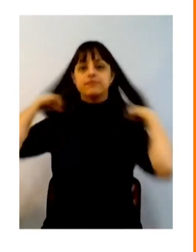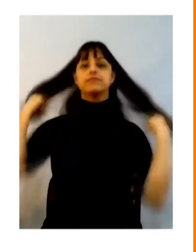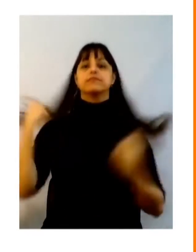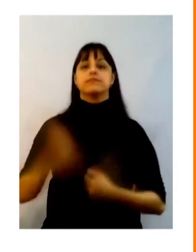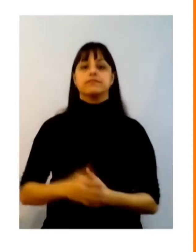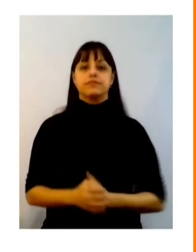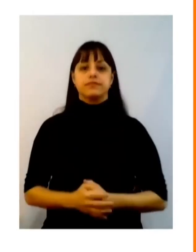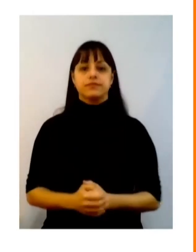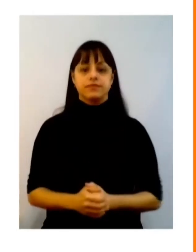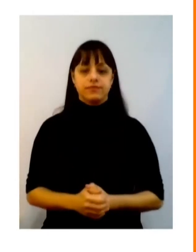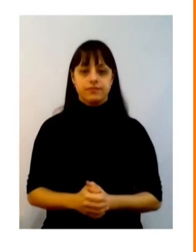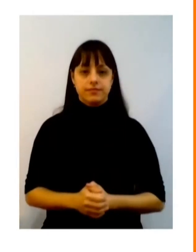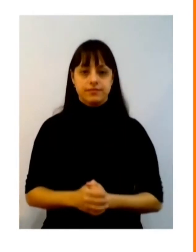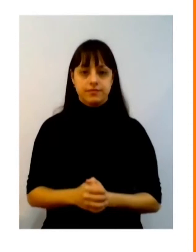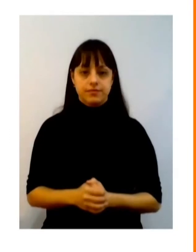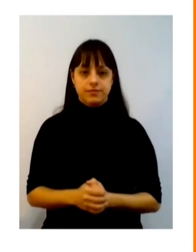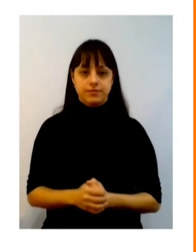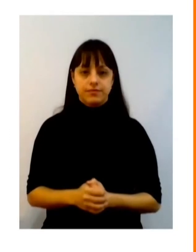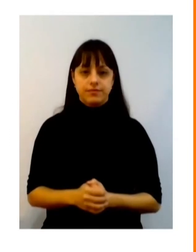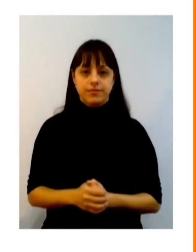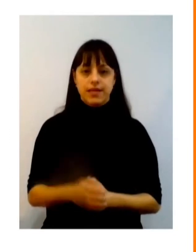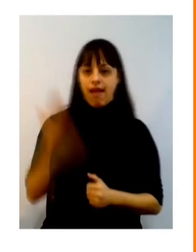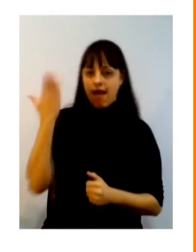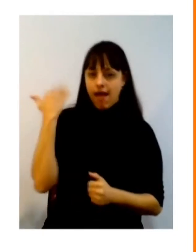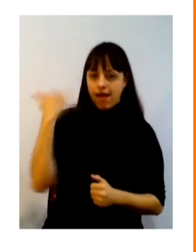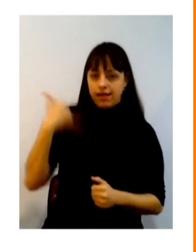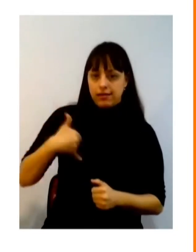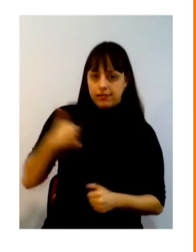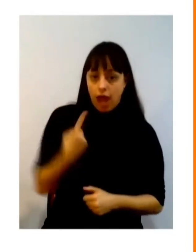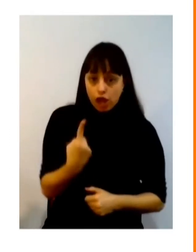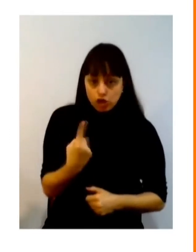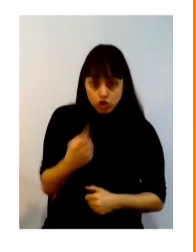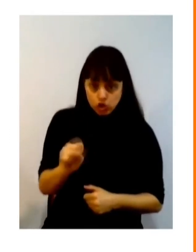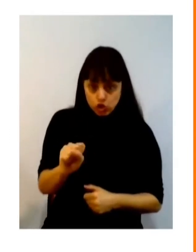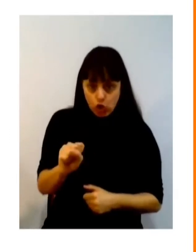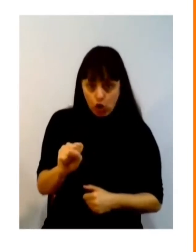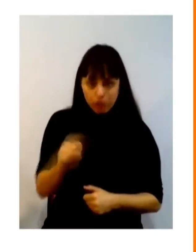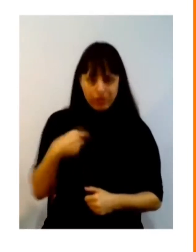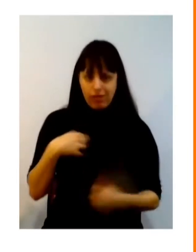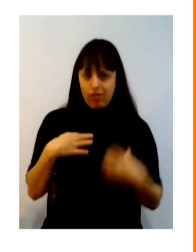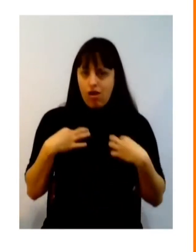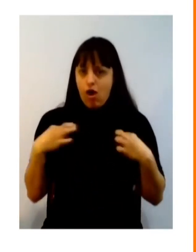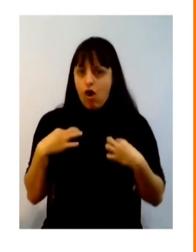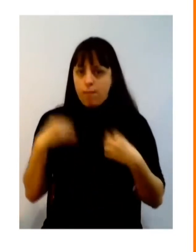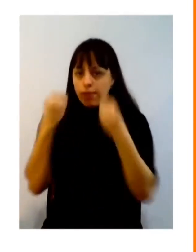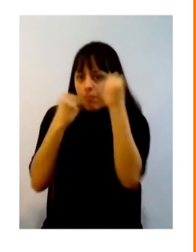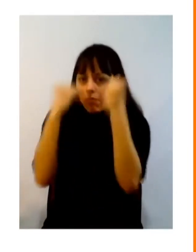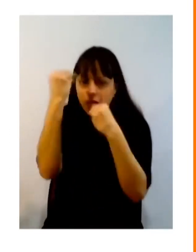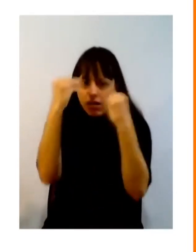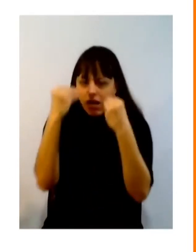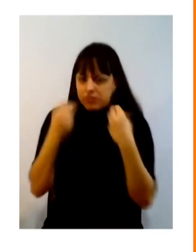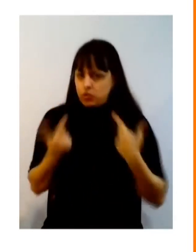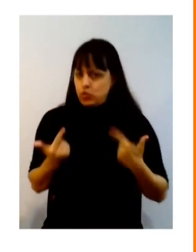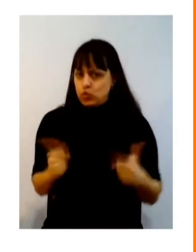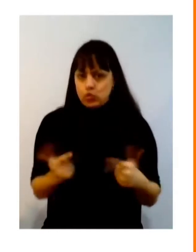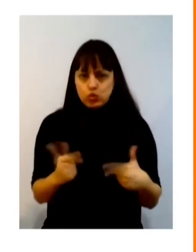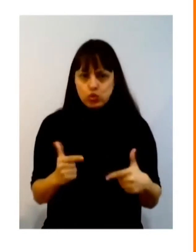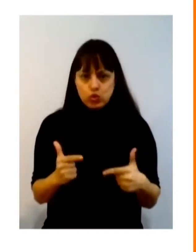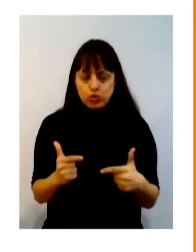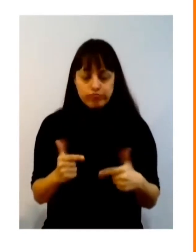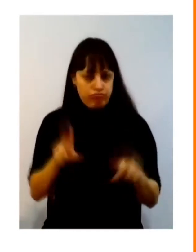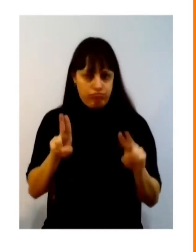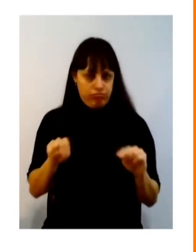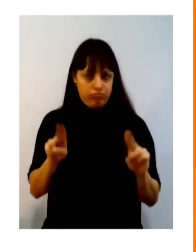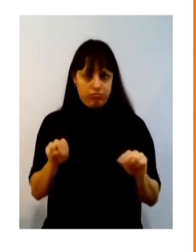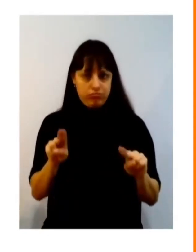quando eu tinha 18 anos eu não tive isso ter uma vestimenta uma maquiagem coisas para o cabelo isso